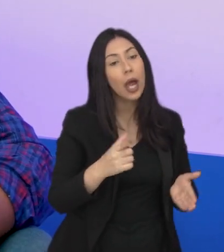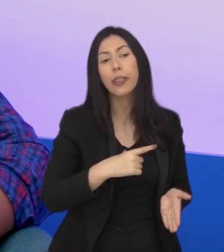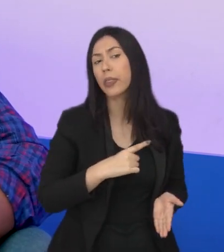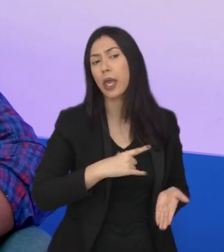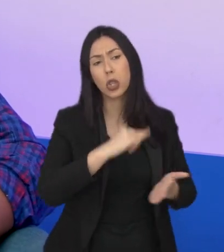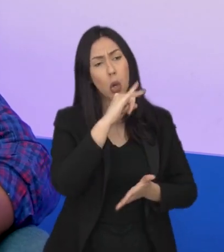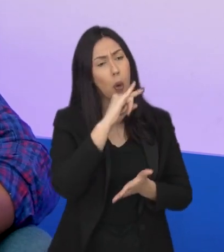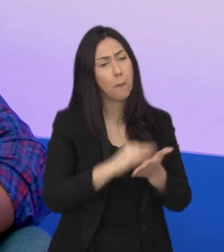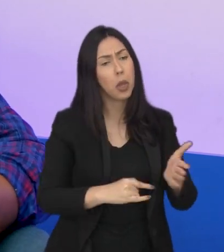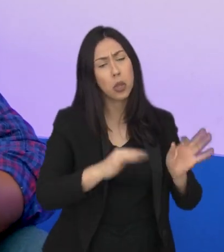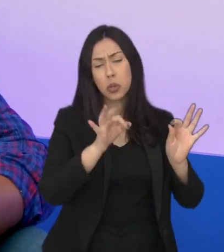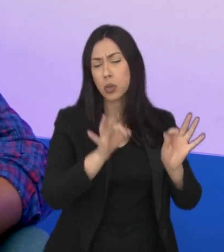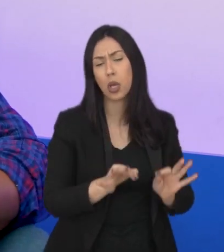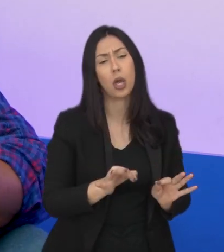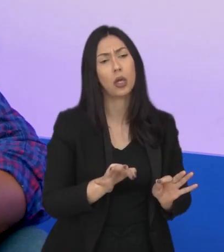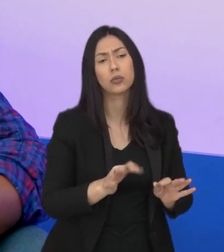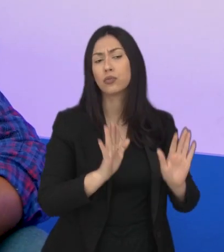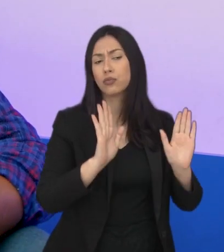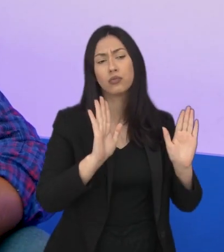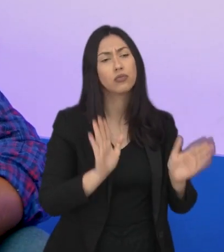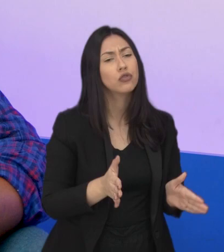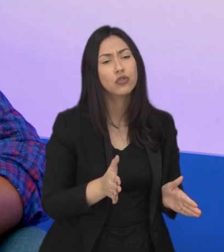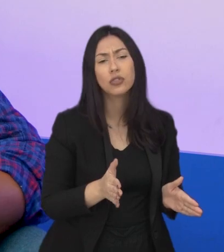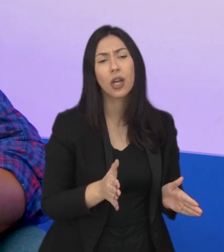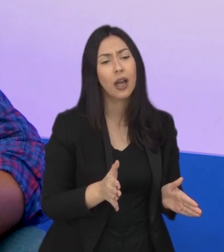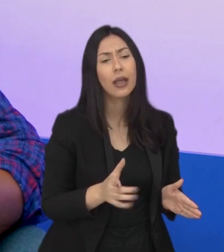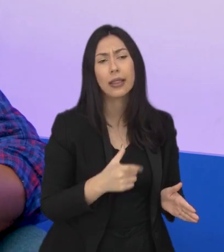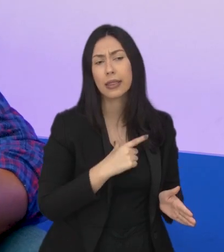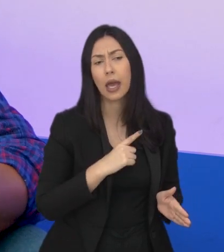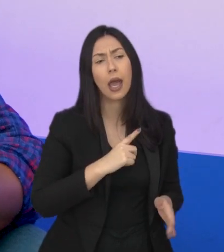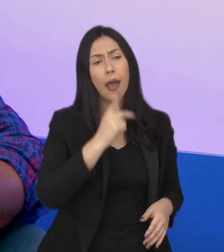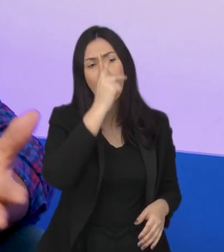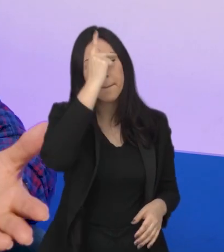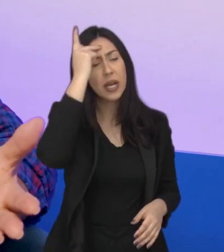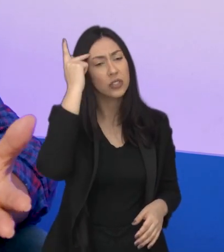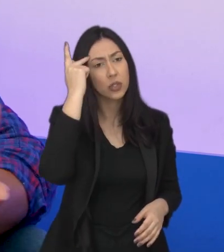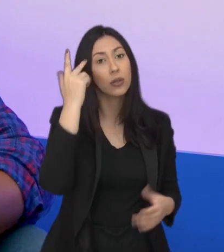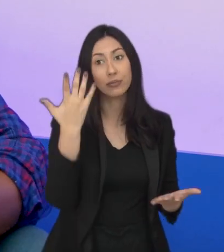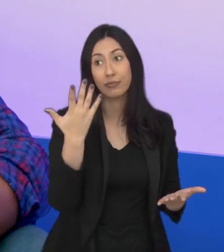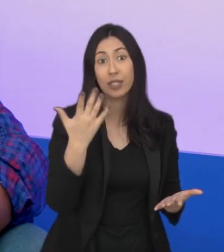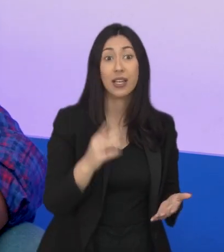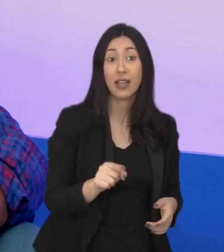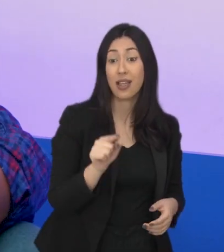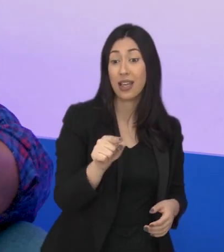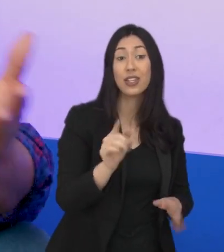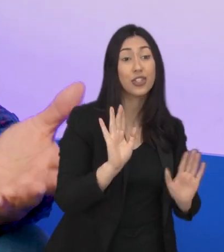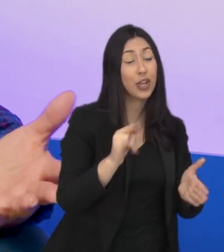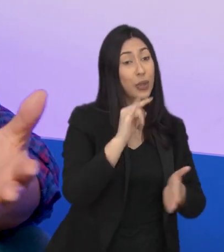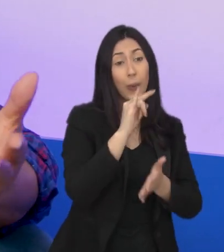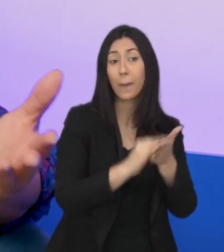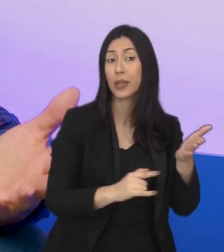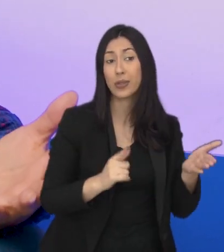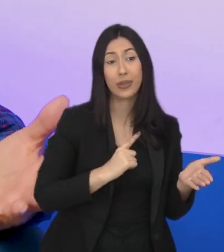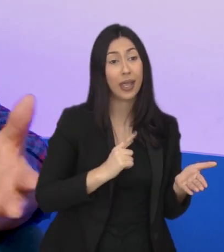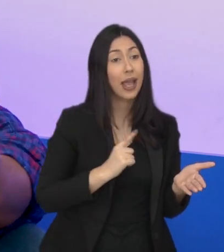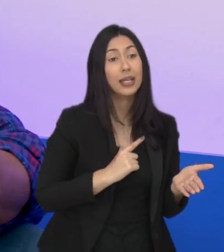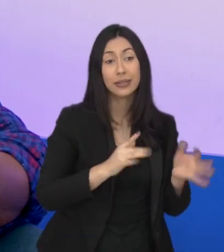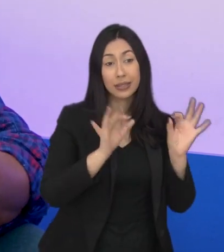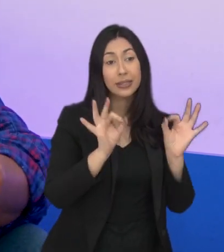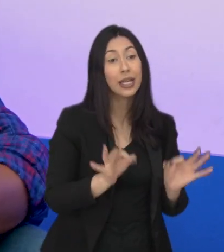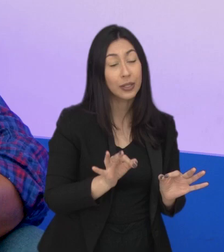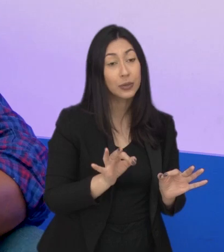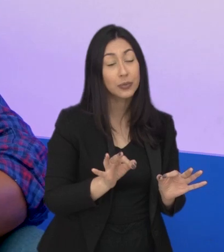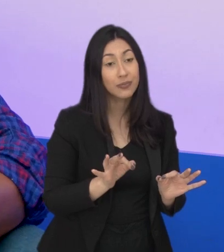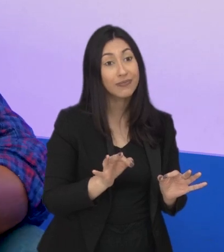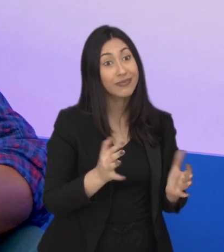seus documentos. Então, eles já têm a... A pessoa já existe, né? Não é aquela pessoa que não tem documento, não tem nada. Então,